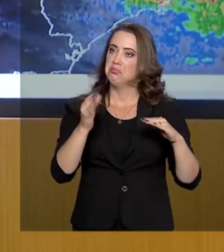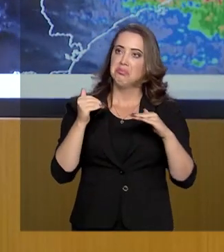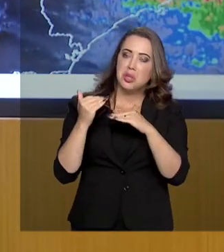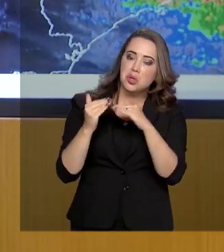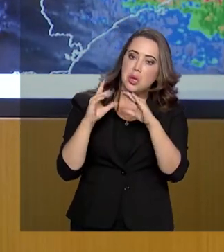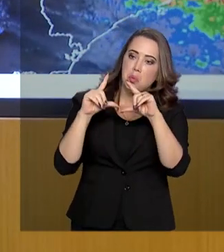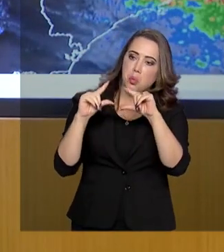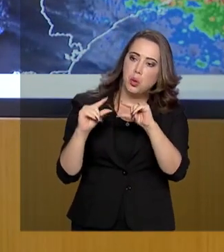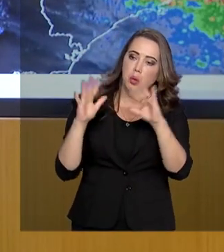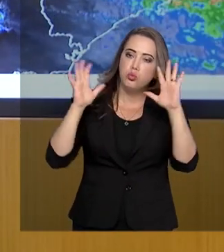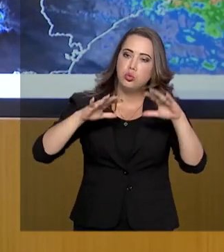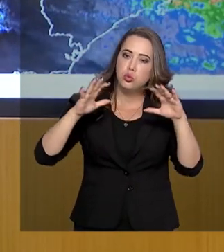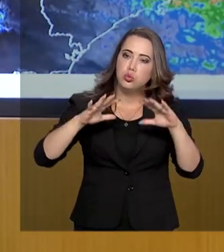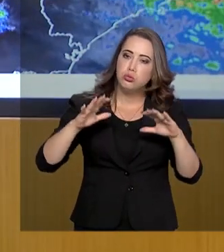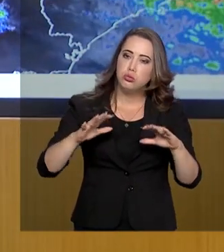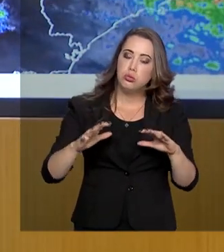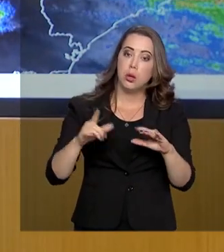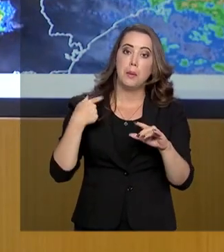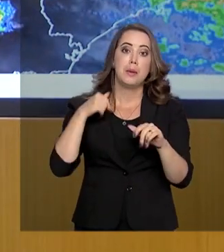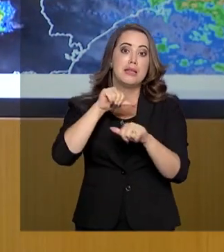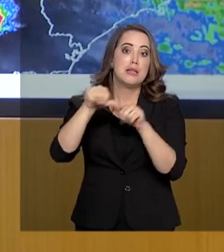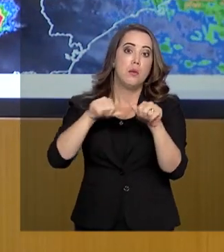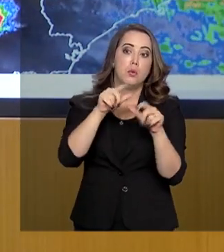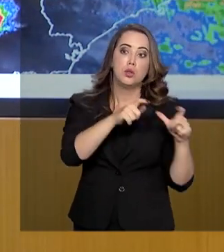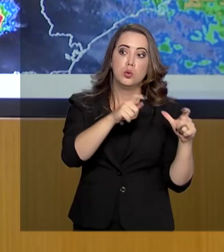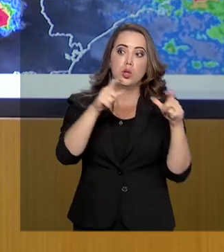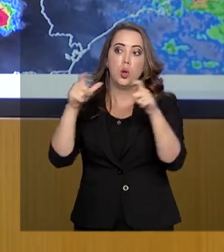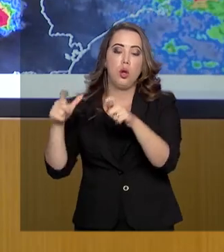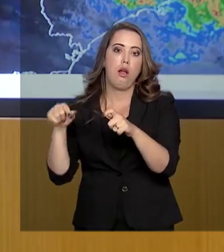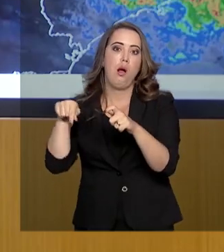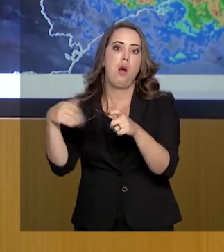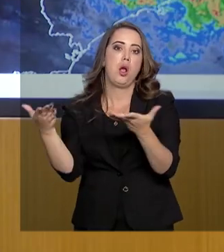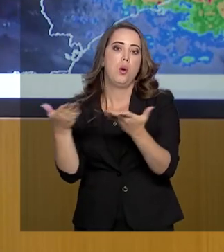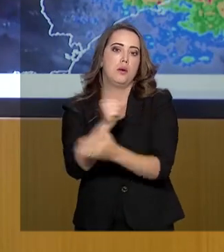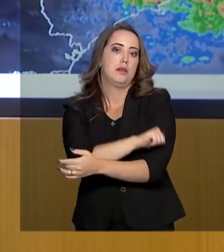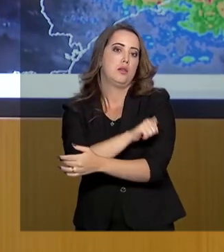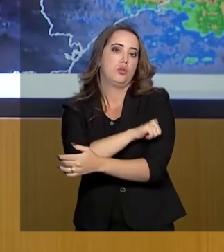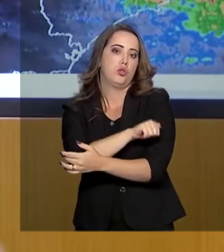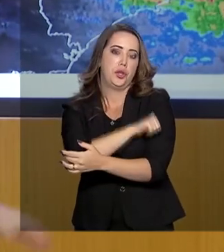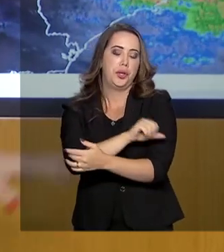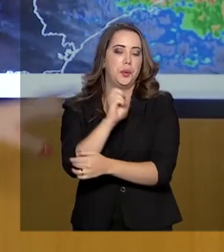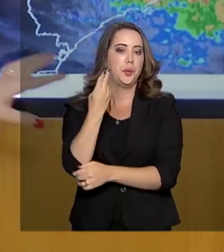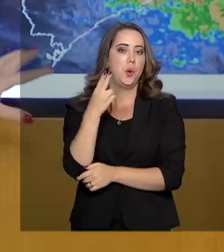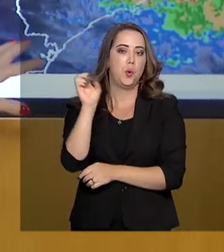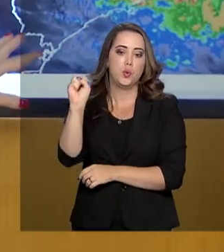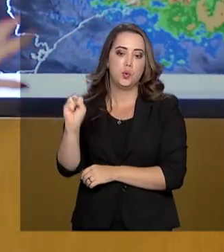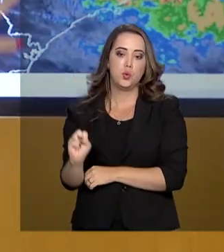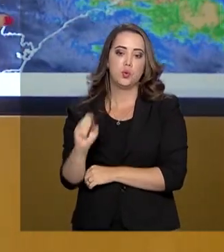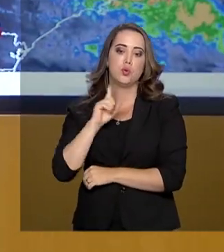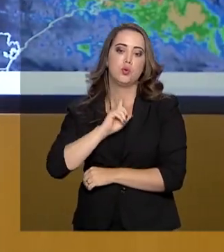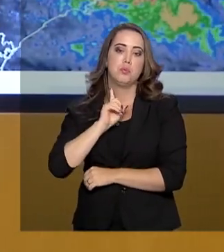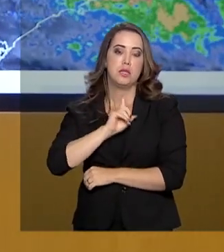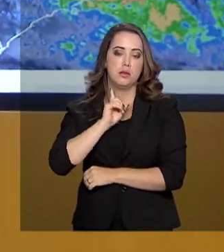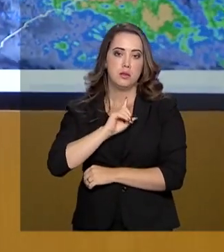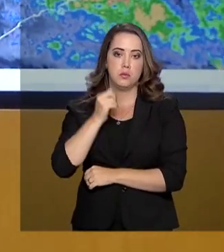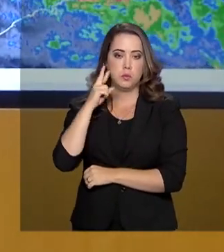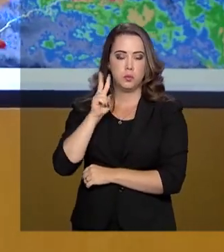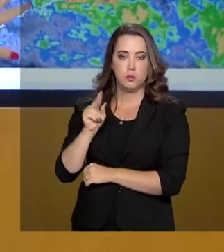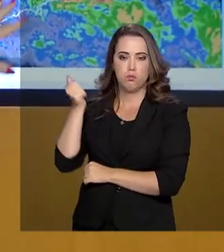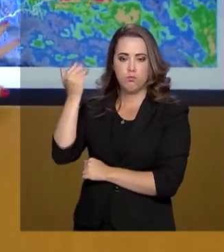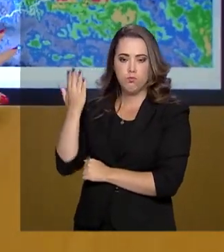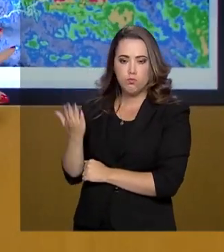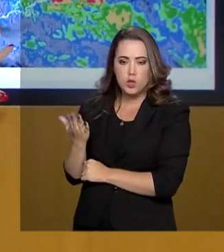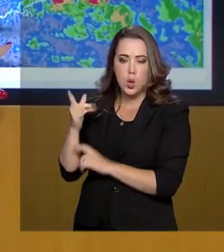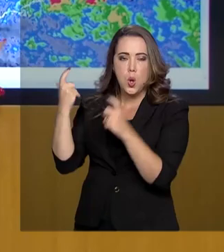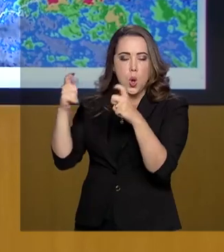justamente porque ela está se deslocando para o Rio de Janeiro e o sul de Minas Gerais. O a gente pode ver aqui é que essa área